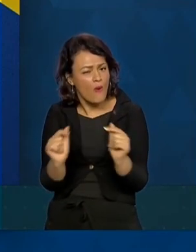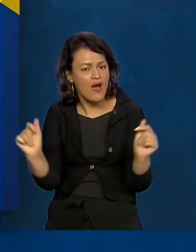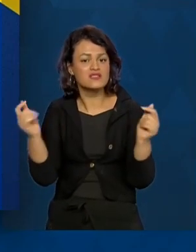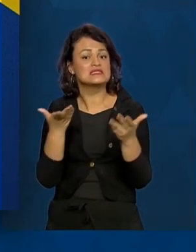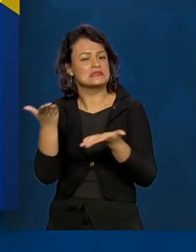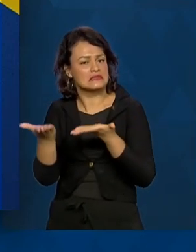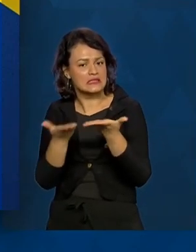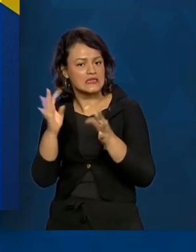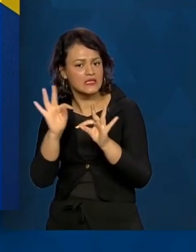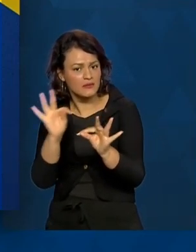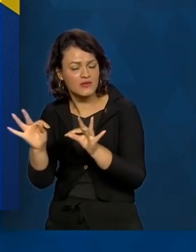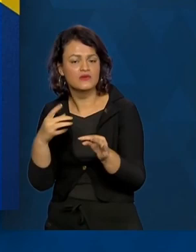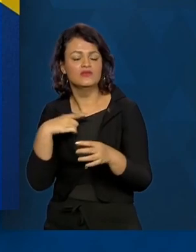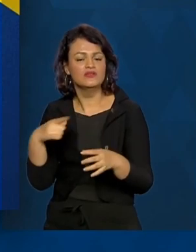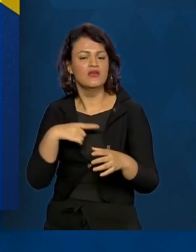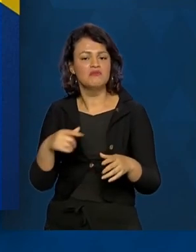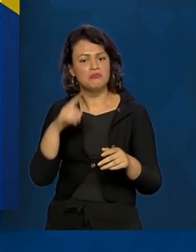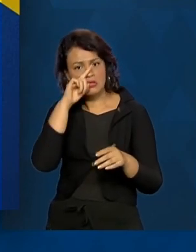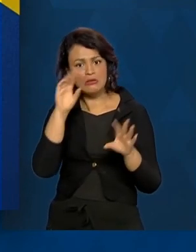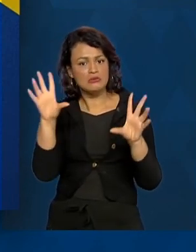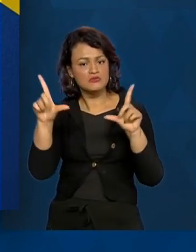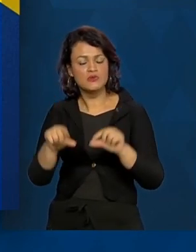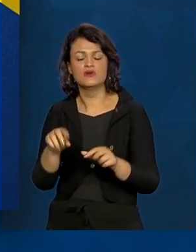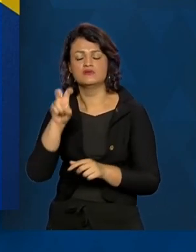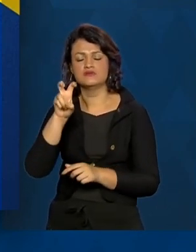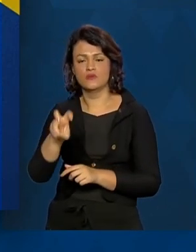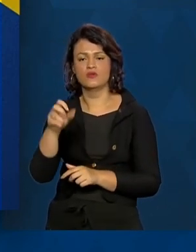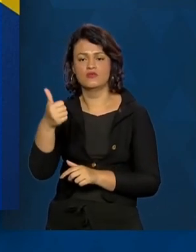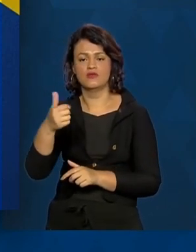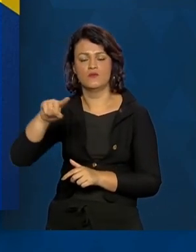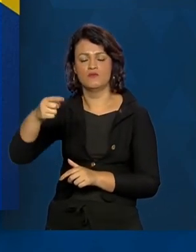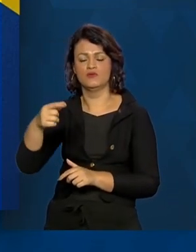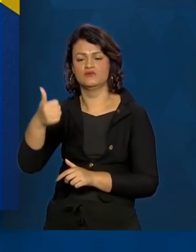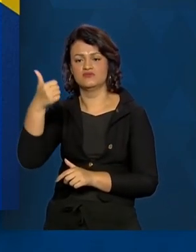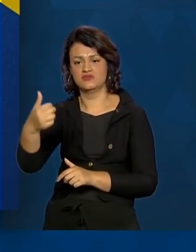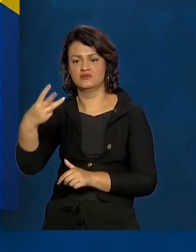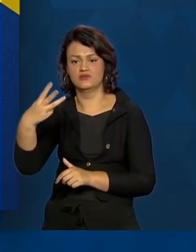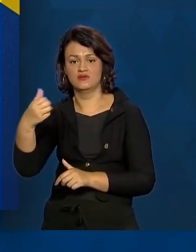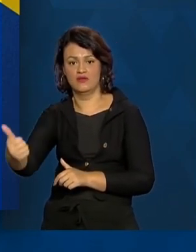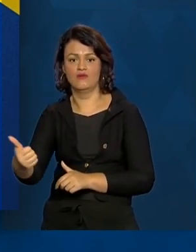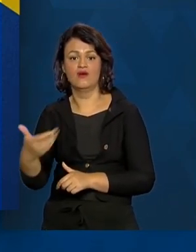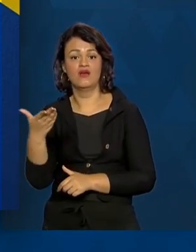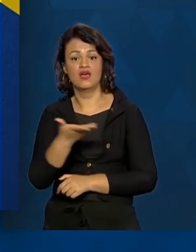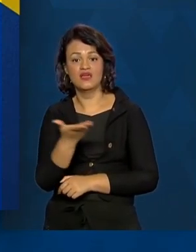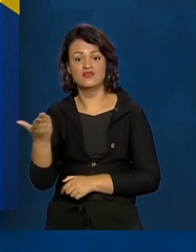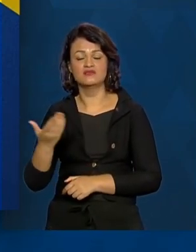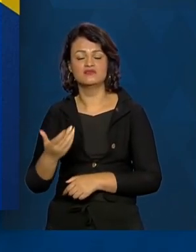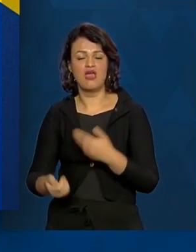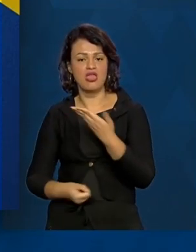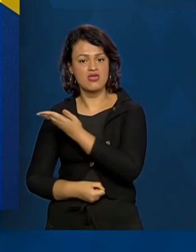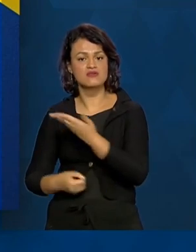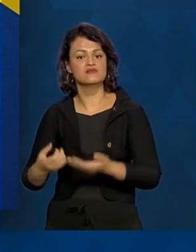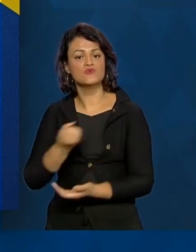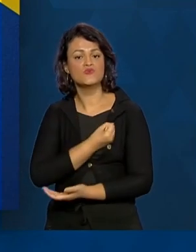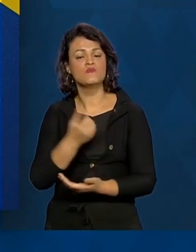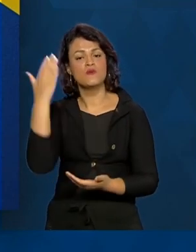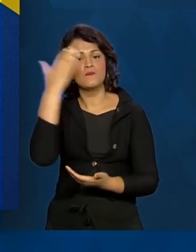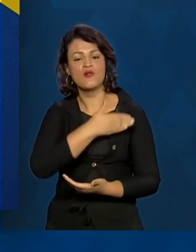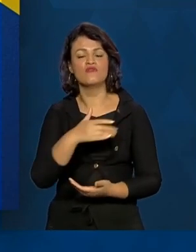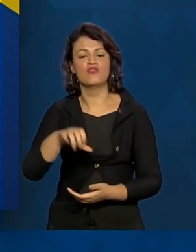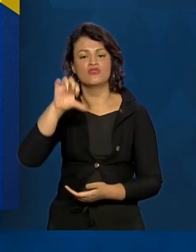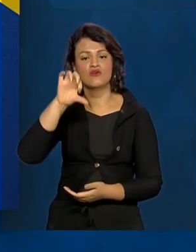fora de risco, 51.131. Meus senhores, isso representa 94